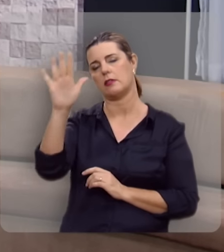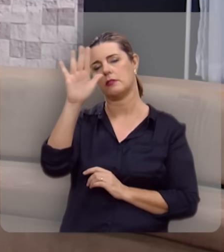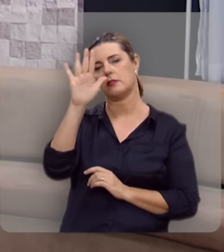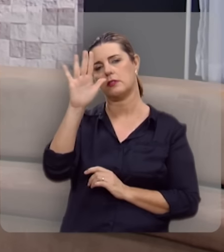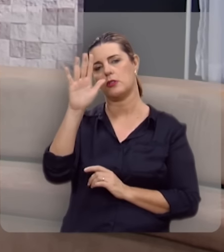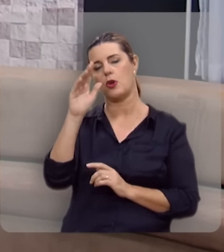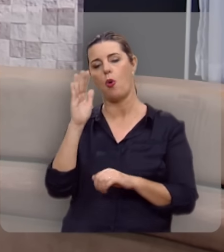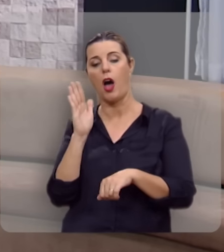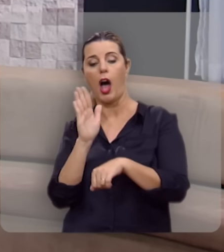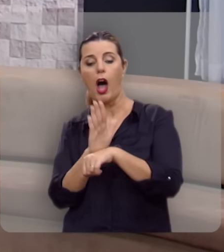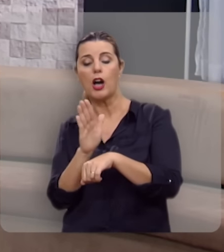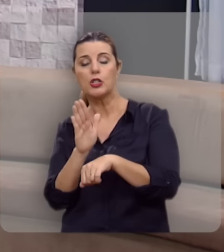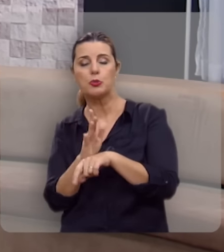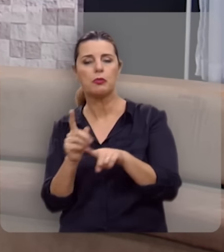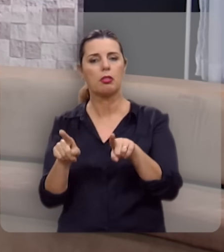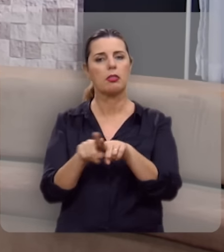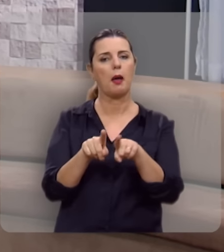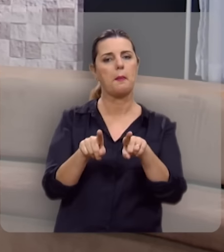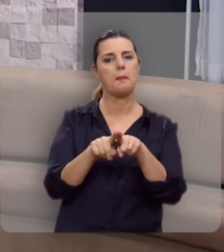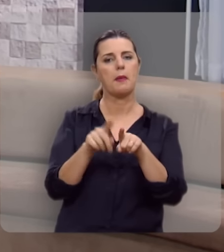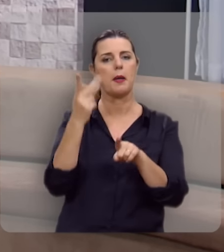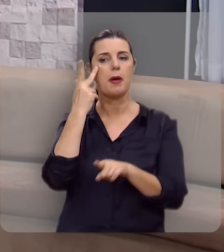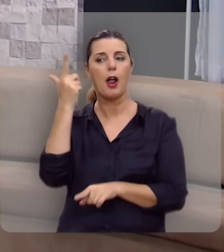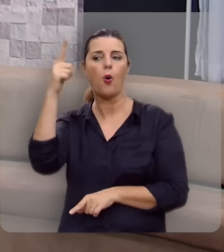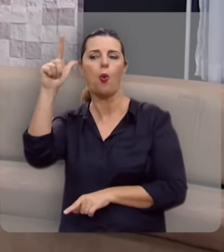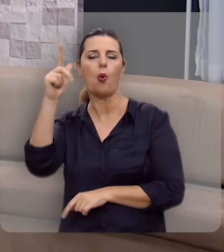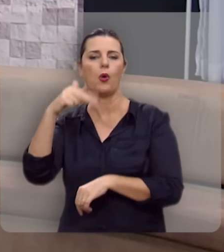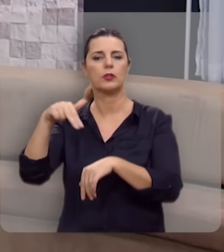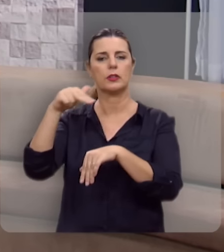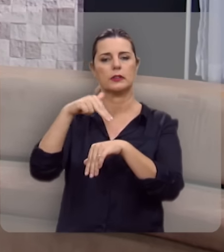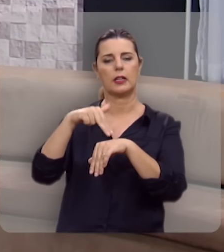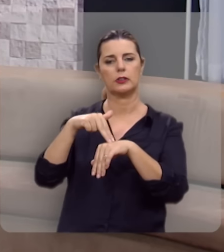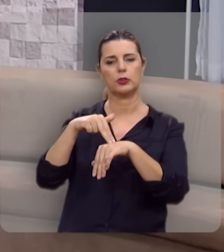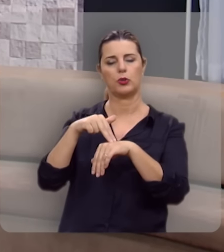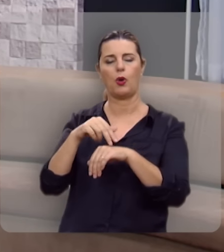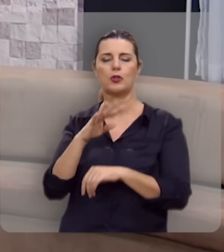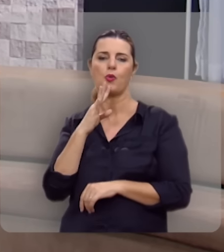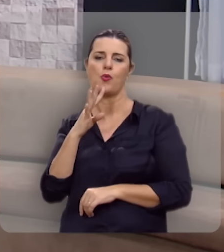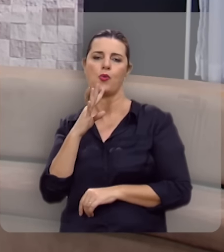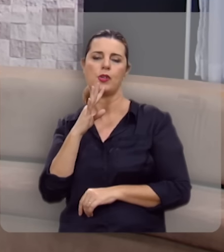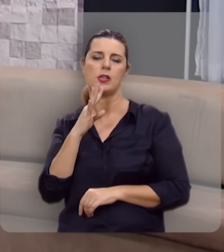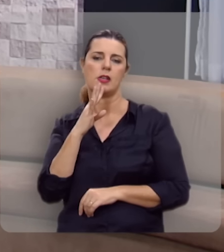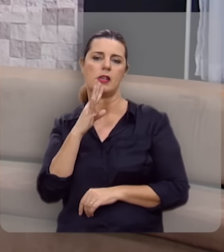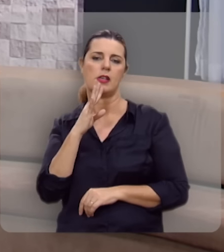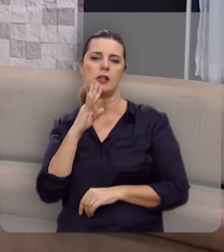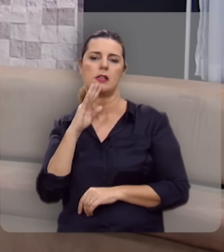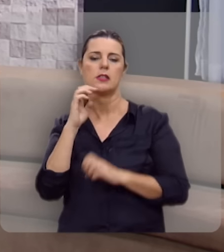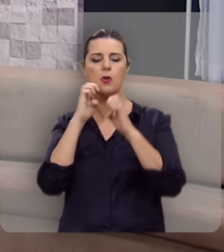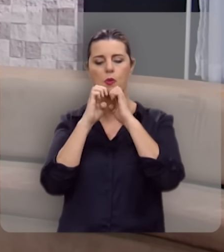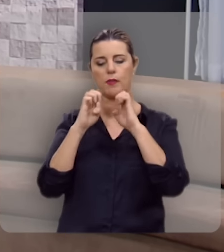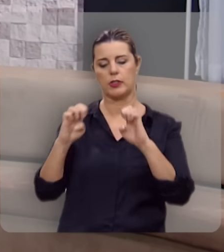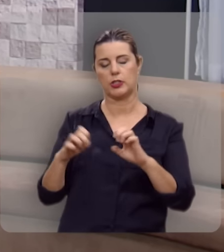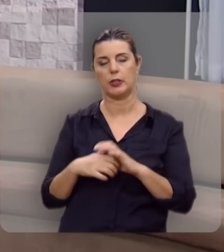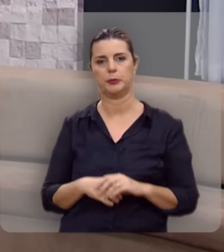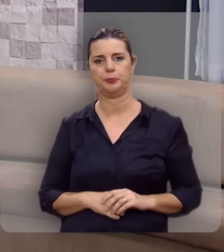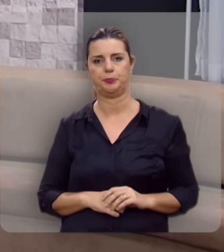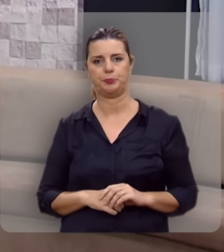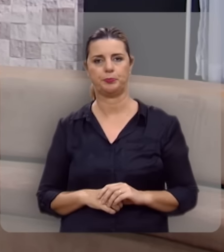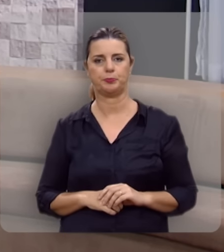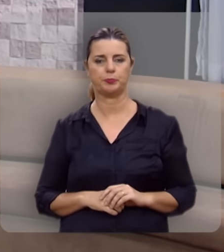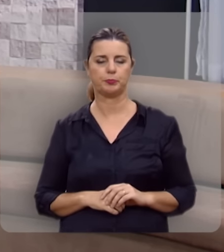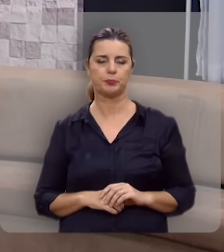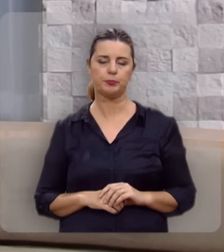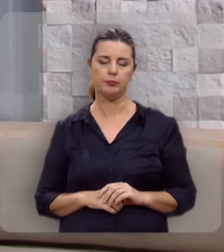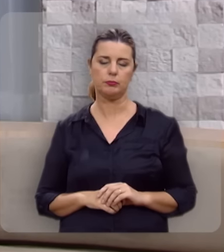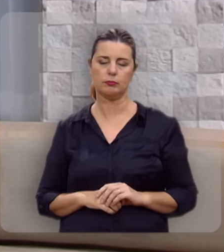nacional, contribuindo também para que outras nações conheçam o Evangelho.